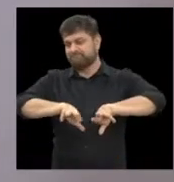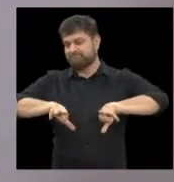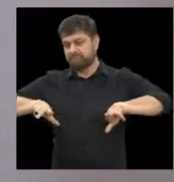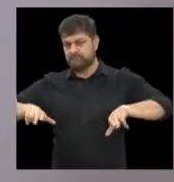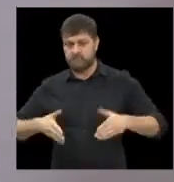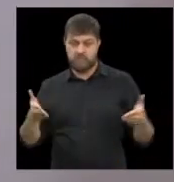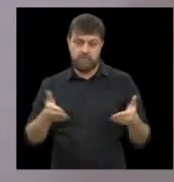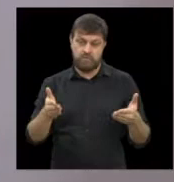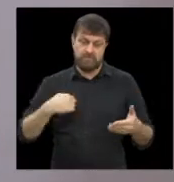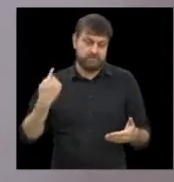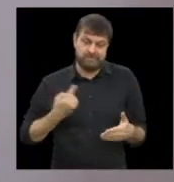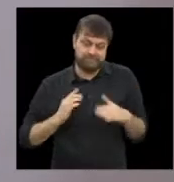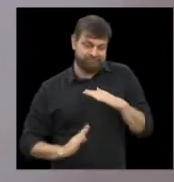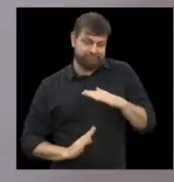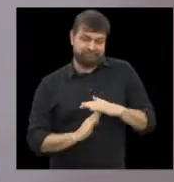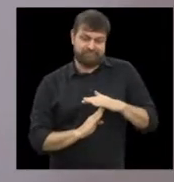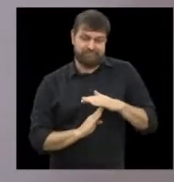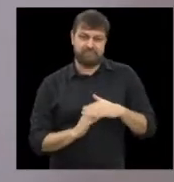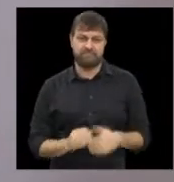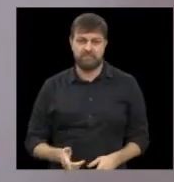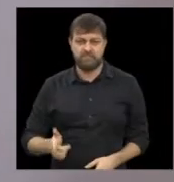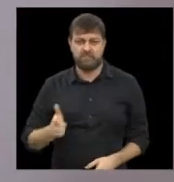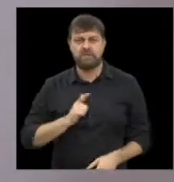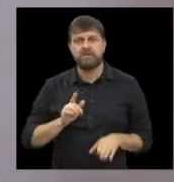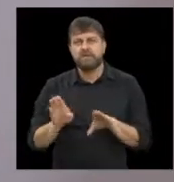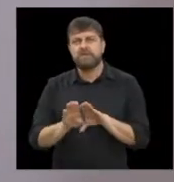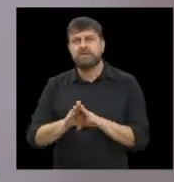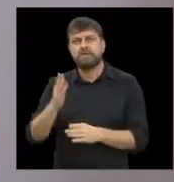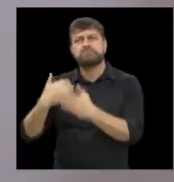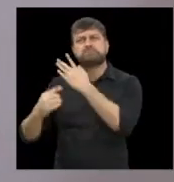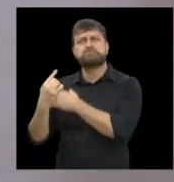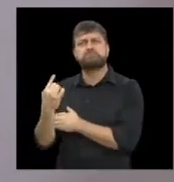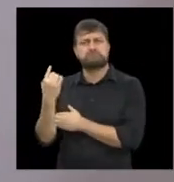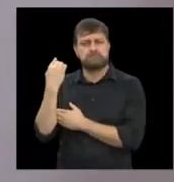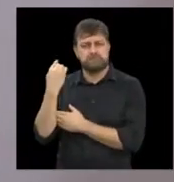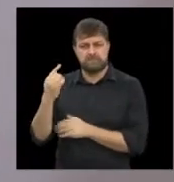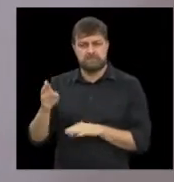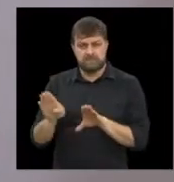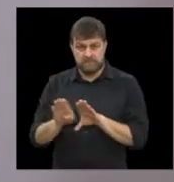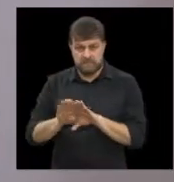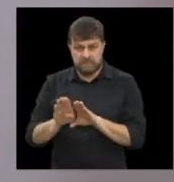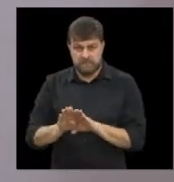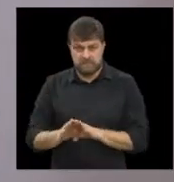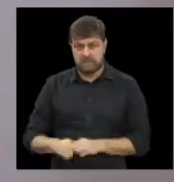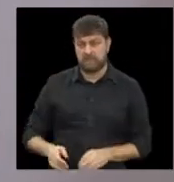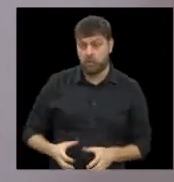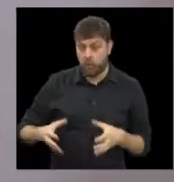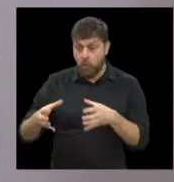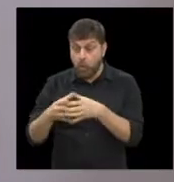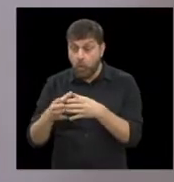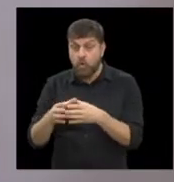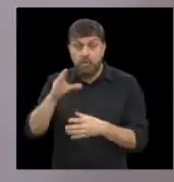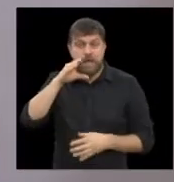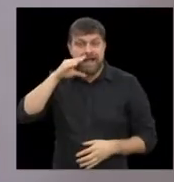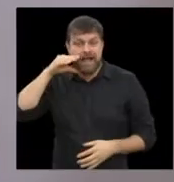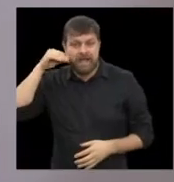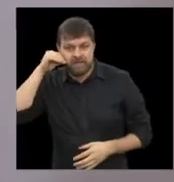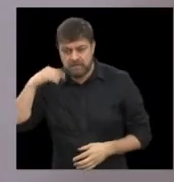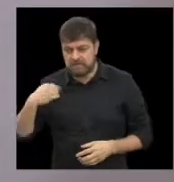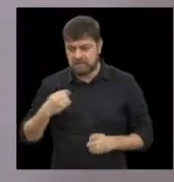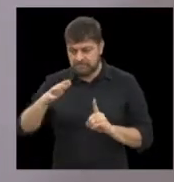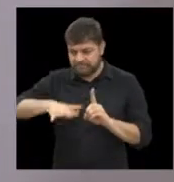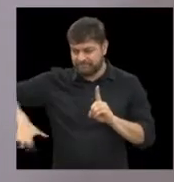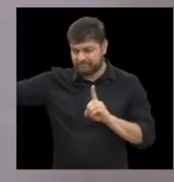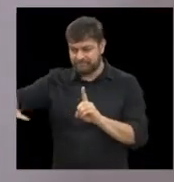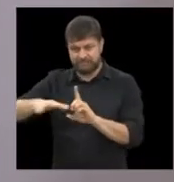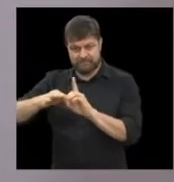oferecer. Nós tínhamos também, há tempo passado, o Gira a Vida, que era um grupo de adolescentes, que nós tínhamos discussão